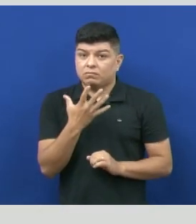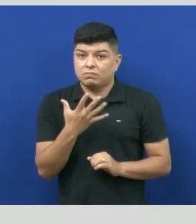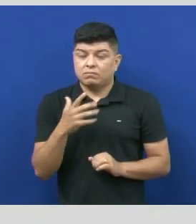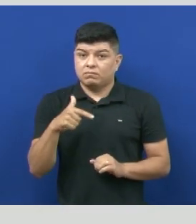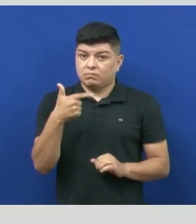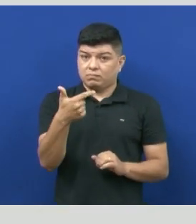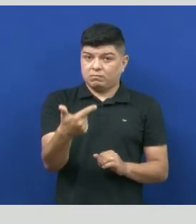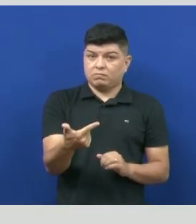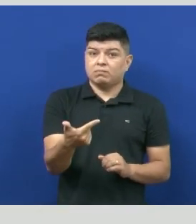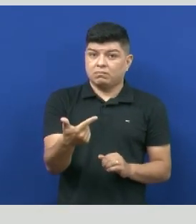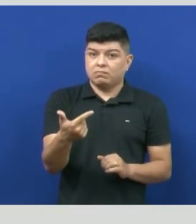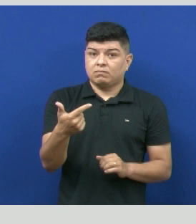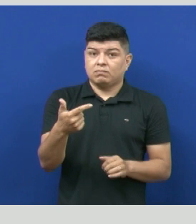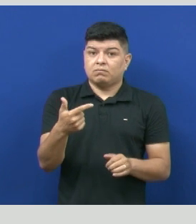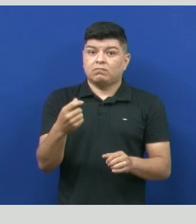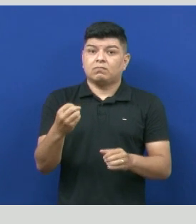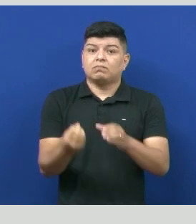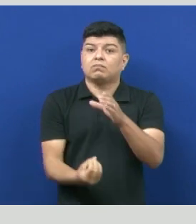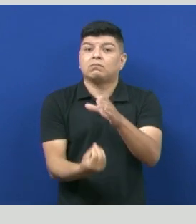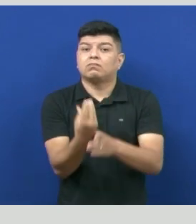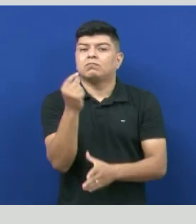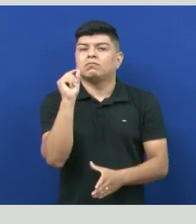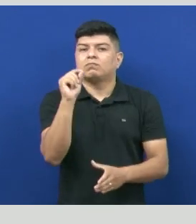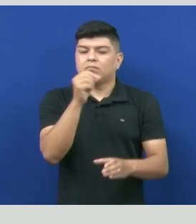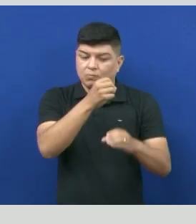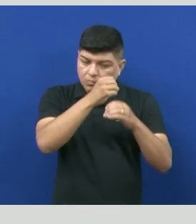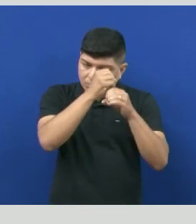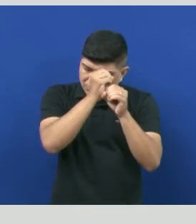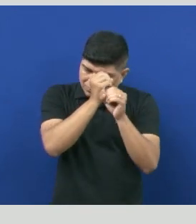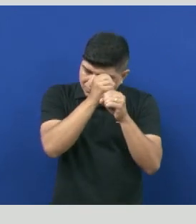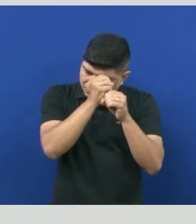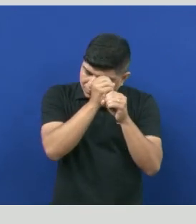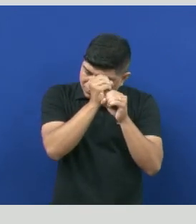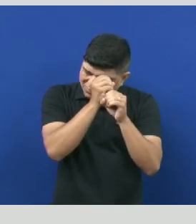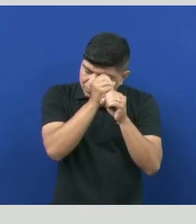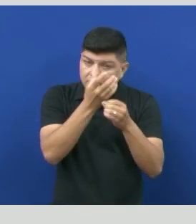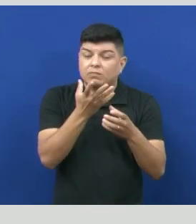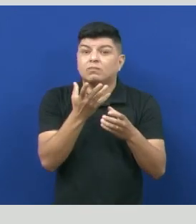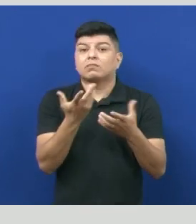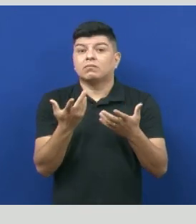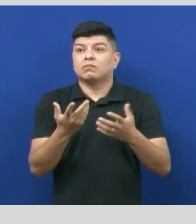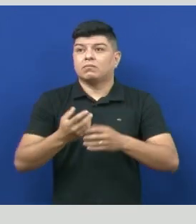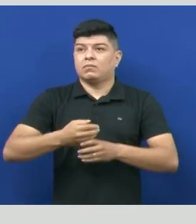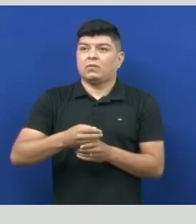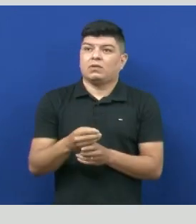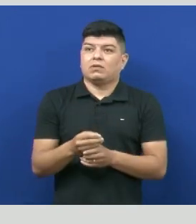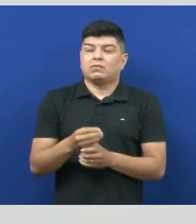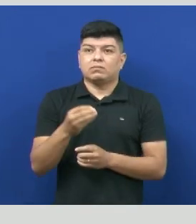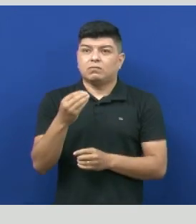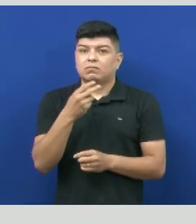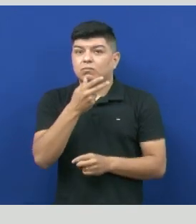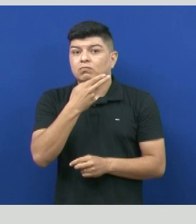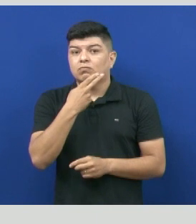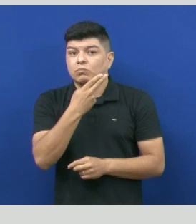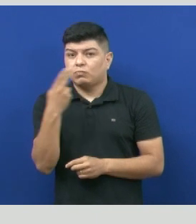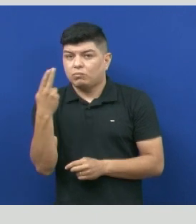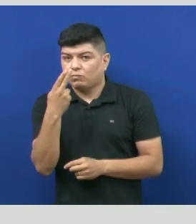a invenção do microscópico pelo vendedor de tecidos, Living Hawk. Living Hawk descobriu